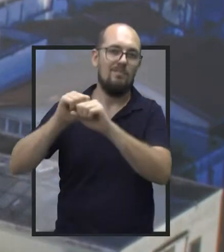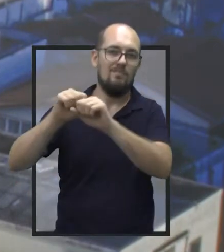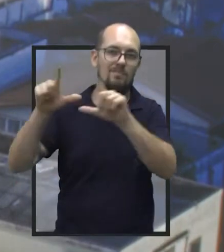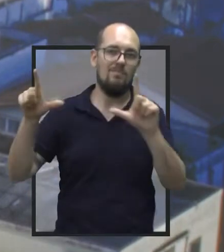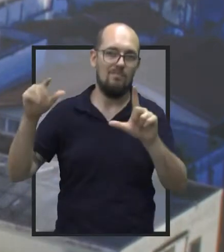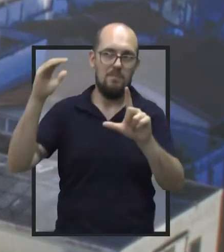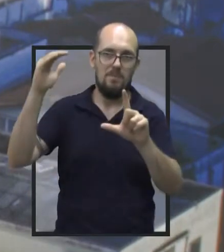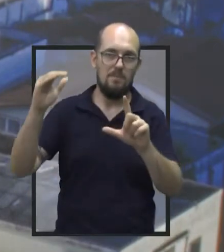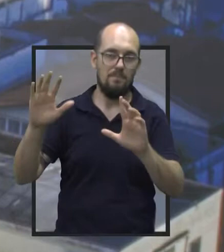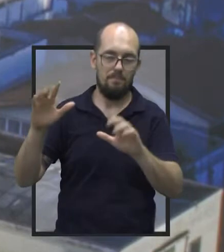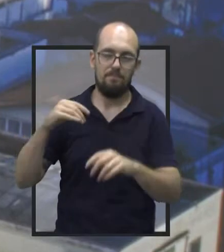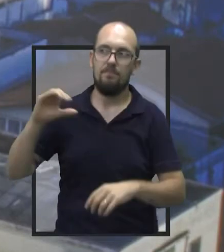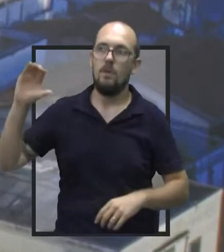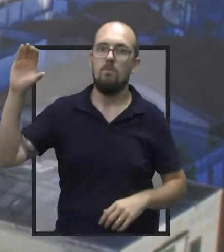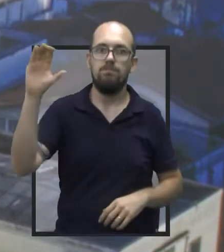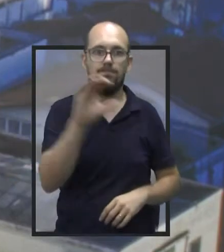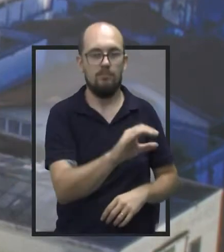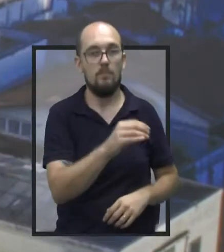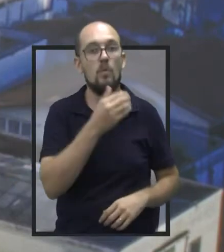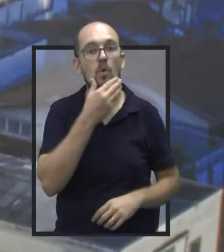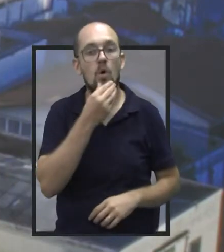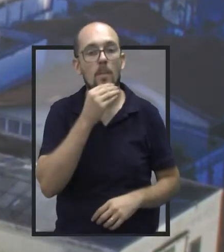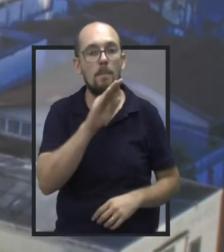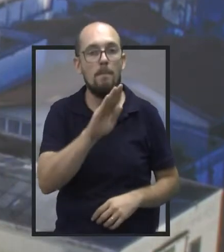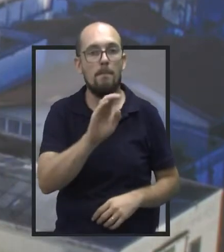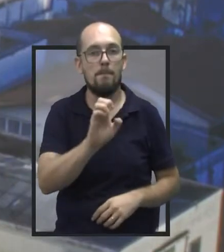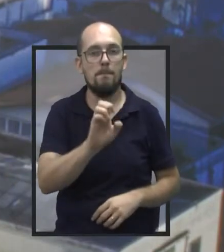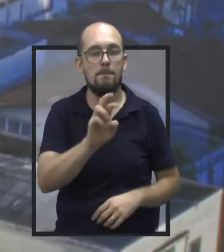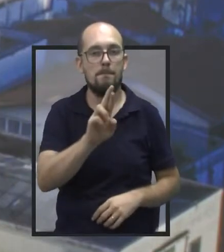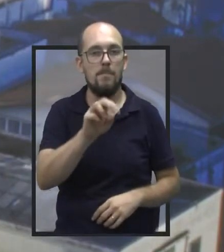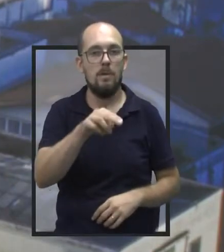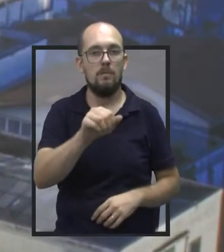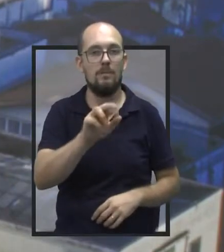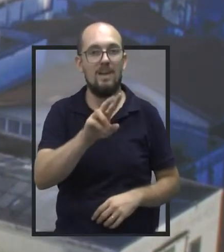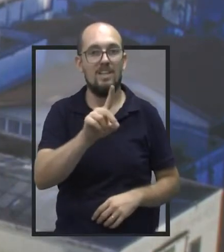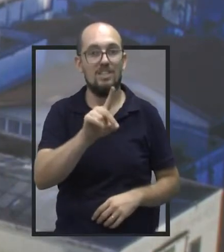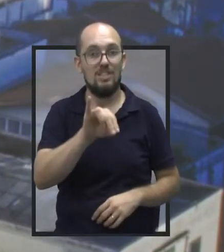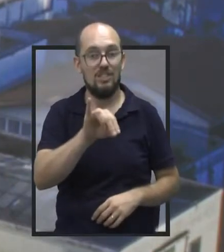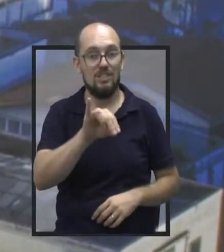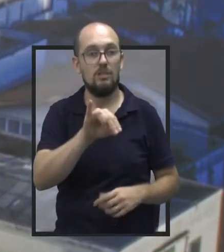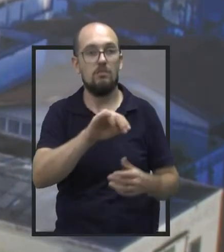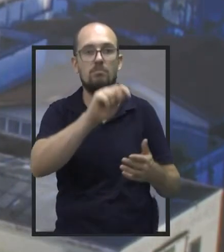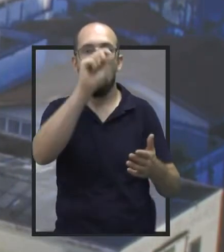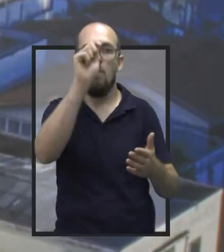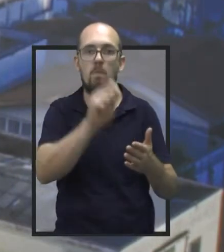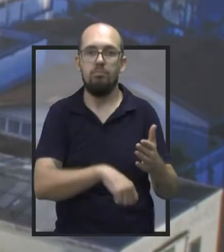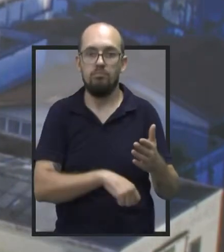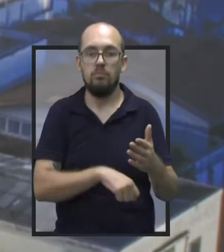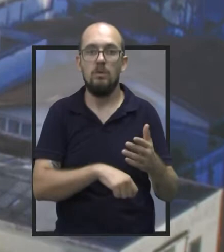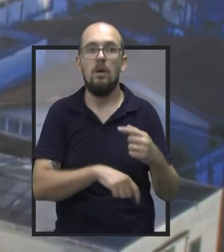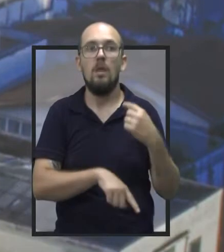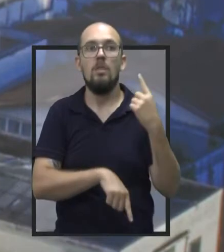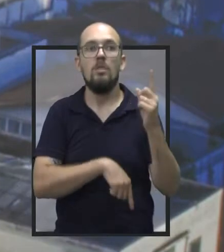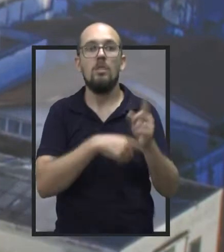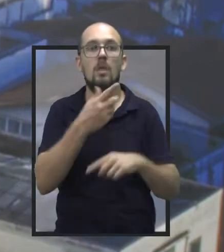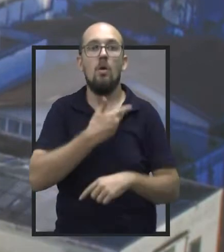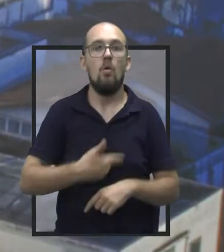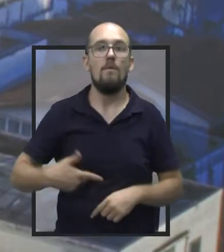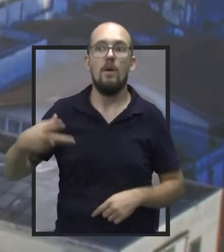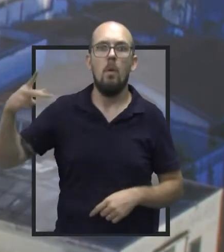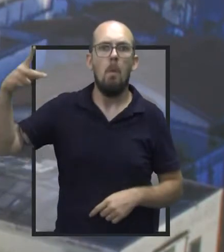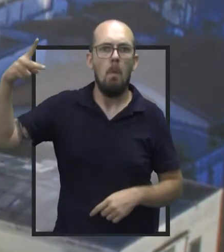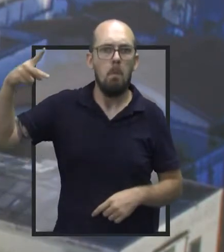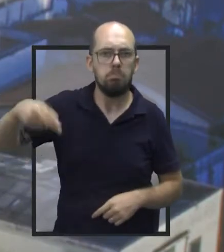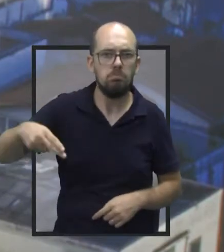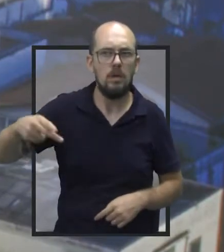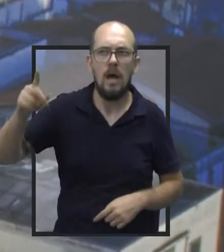para Santa Casa, o Bernardo Júnior assinou esse contrato e depois disso o governo do Estado cancelou. E aí a gente